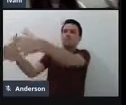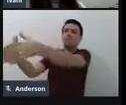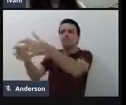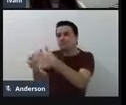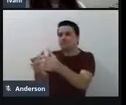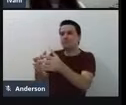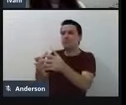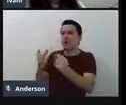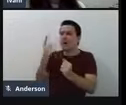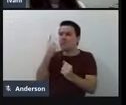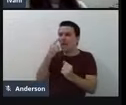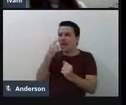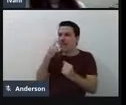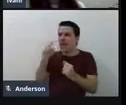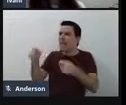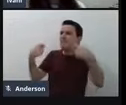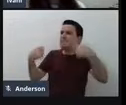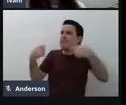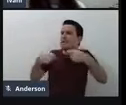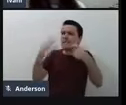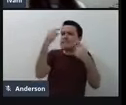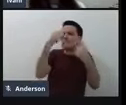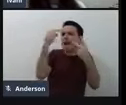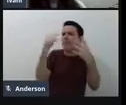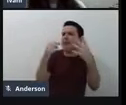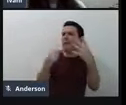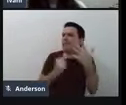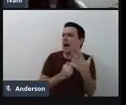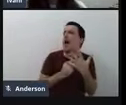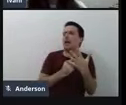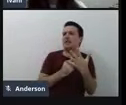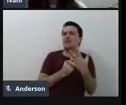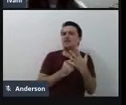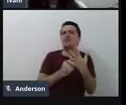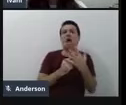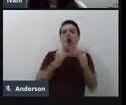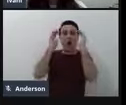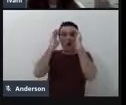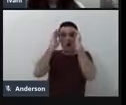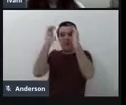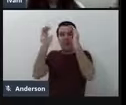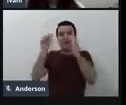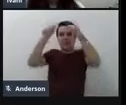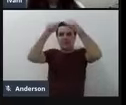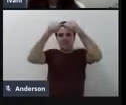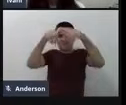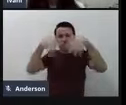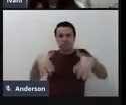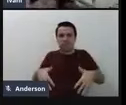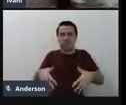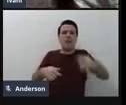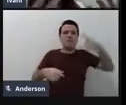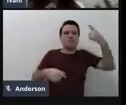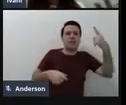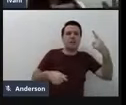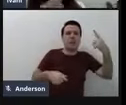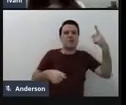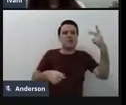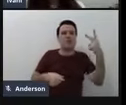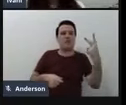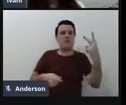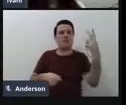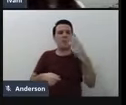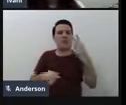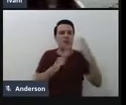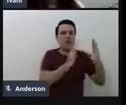possa averiguar se aquela demanda também é do usuário e aí sim a gente passa por todos esses passos para a gente ver se o